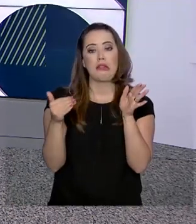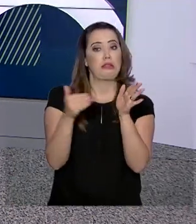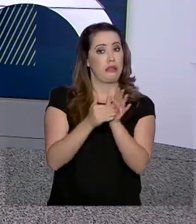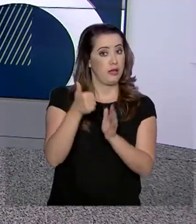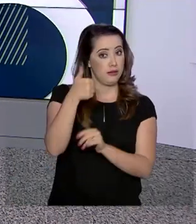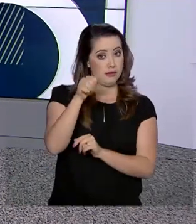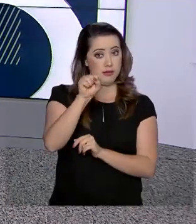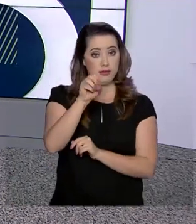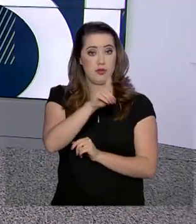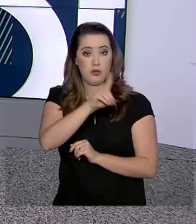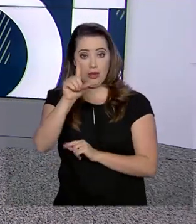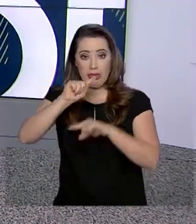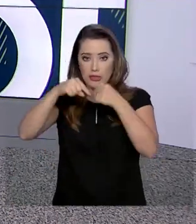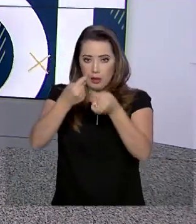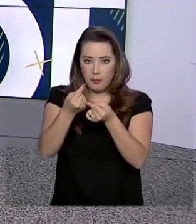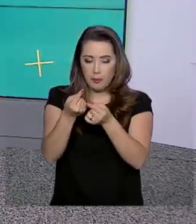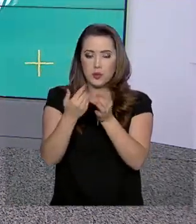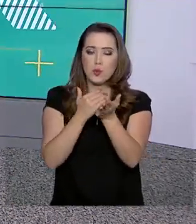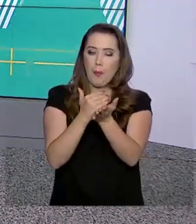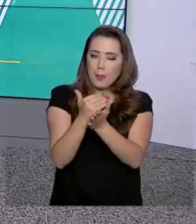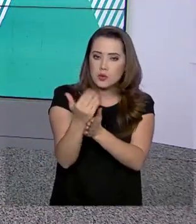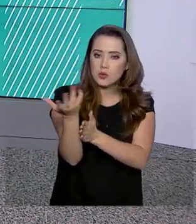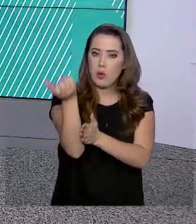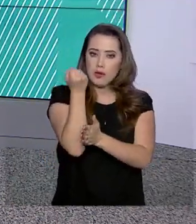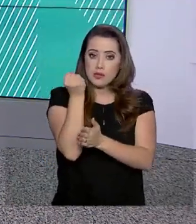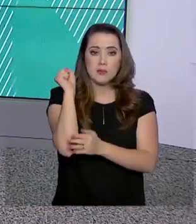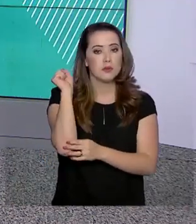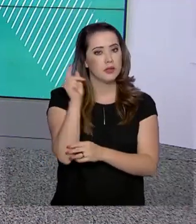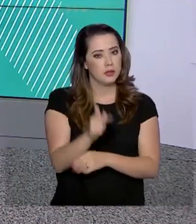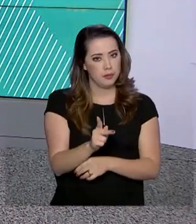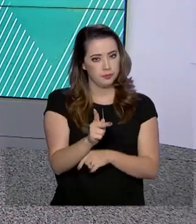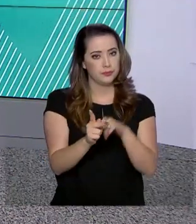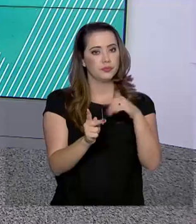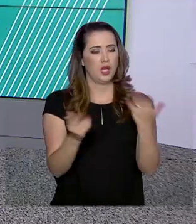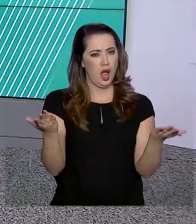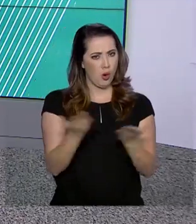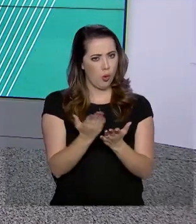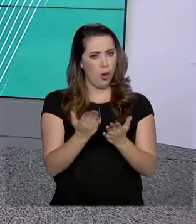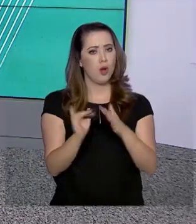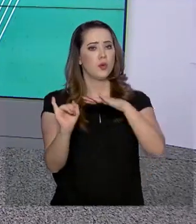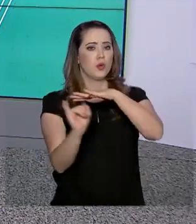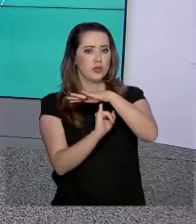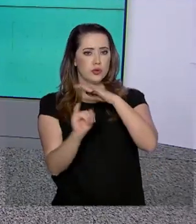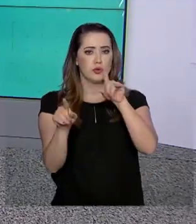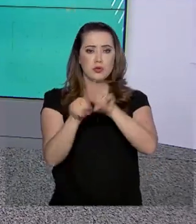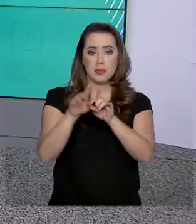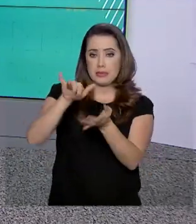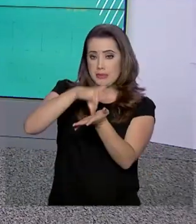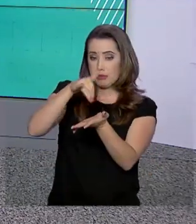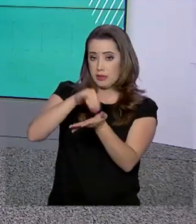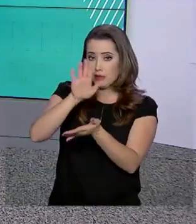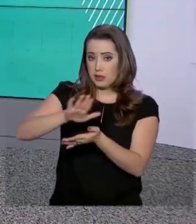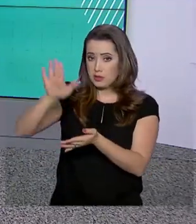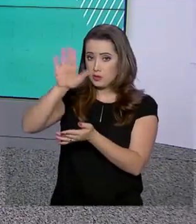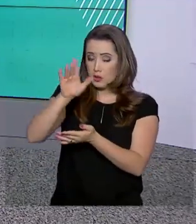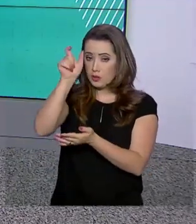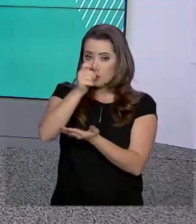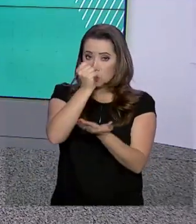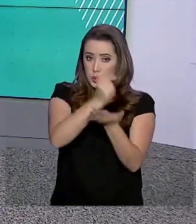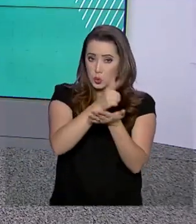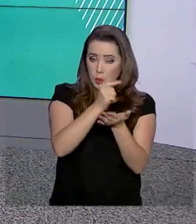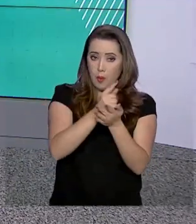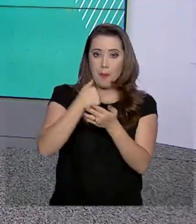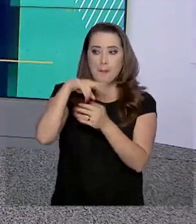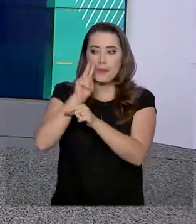dias depois da concessão do benefício. Agora, o Instituto e a Secretaria Nacional do Consumidor vão aumentar a